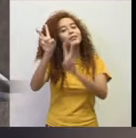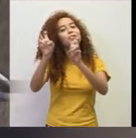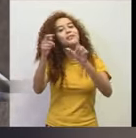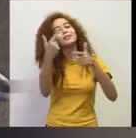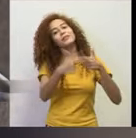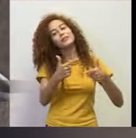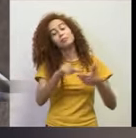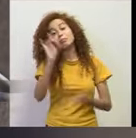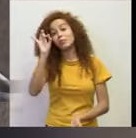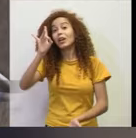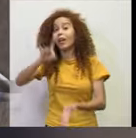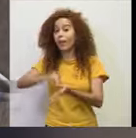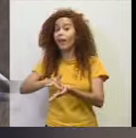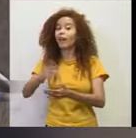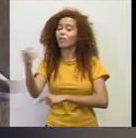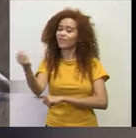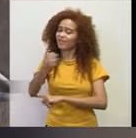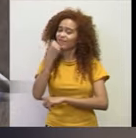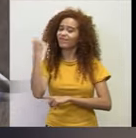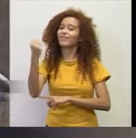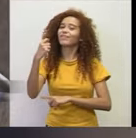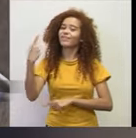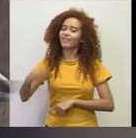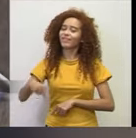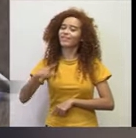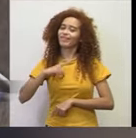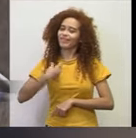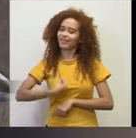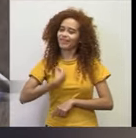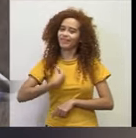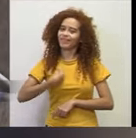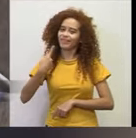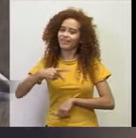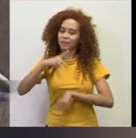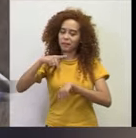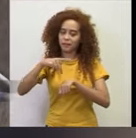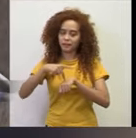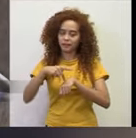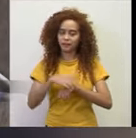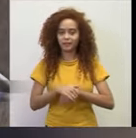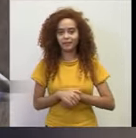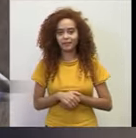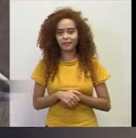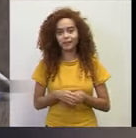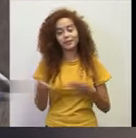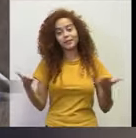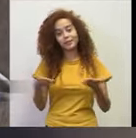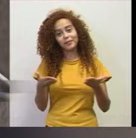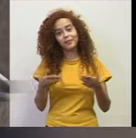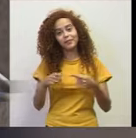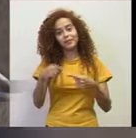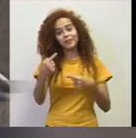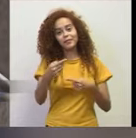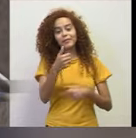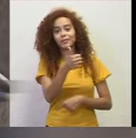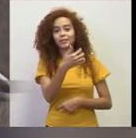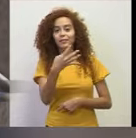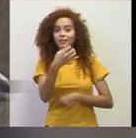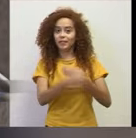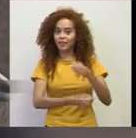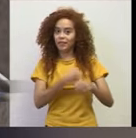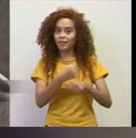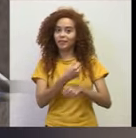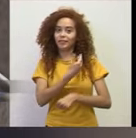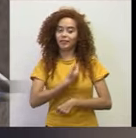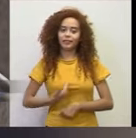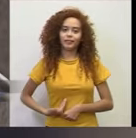problemas reais e crônicos que temos a enfrentar no nosso país. Ainda hoje, após mais de 14 anos de